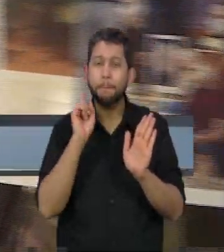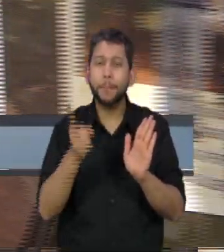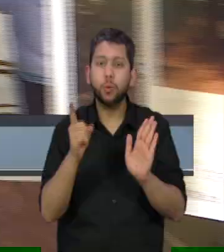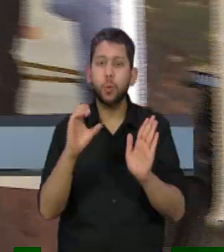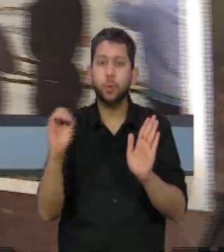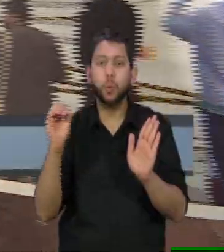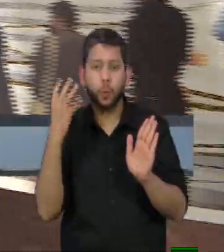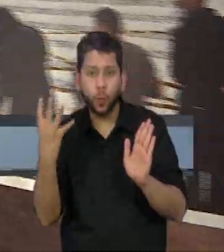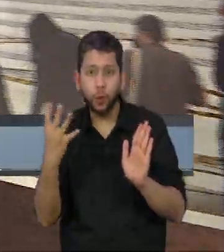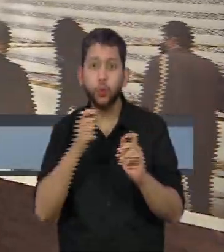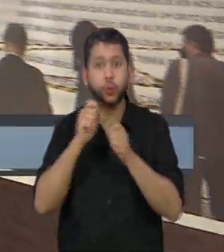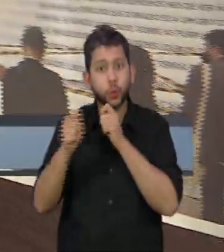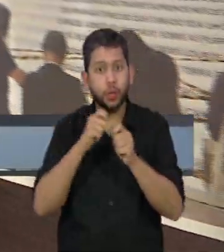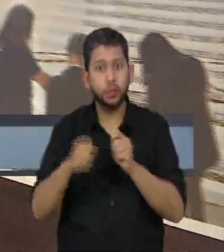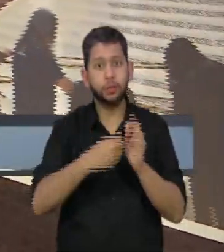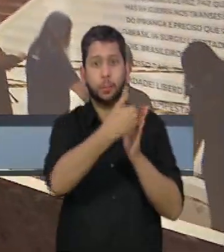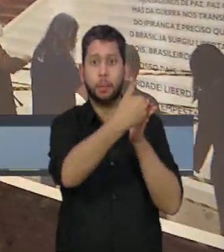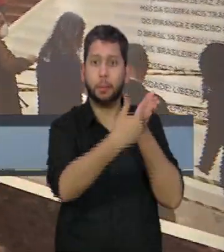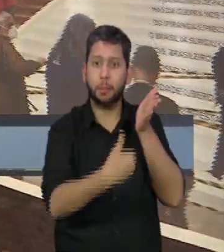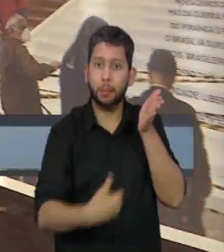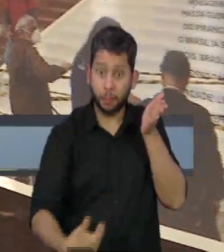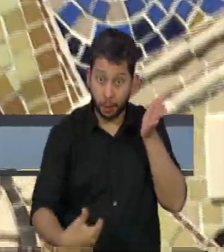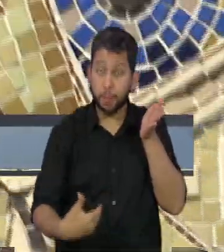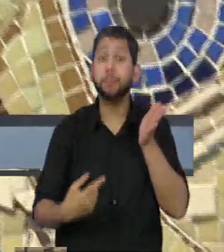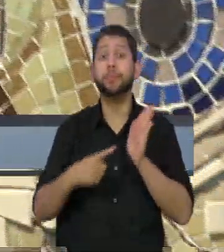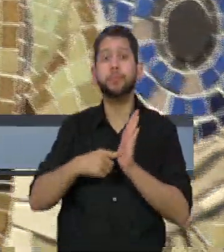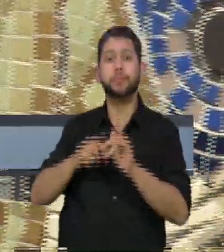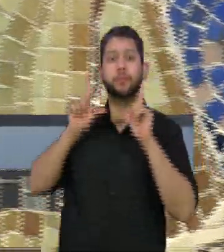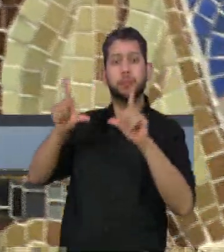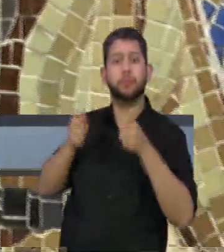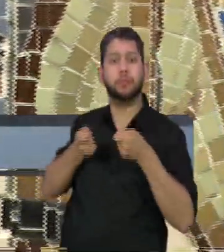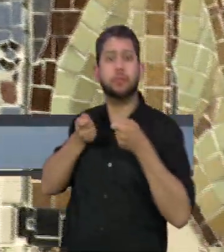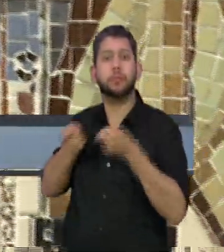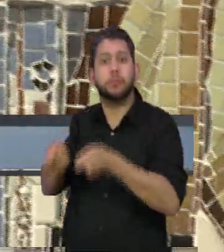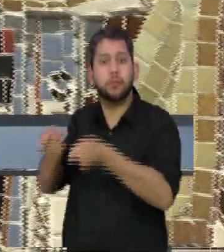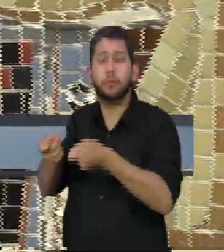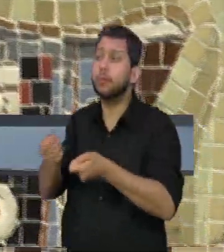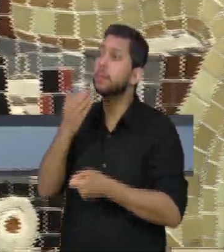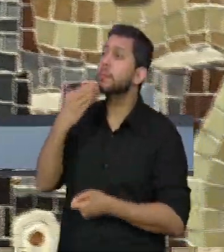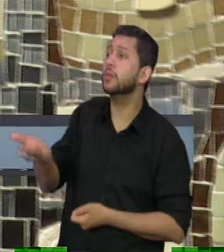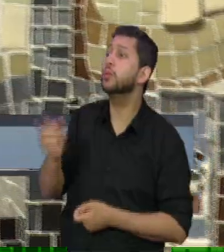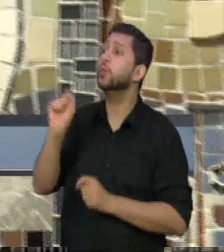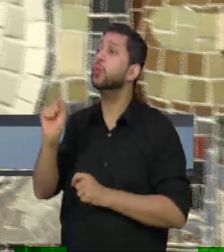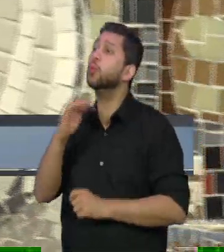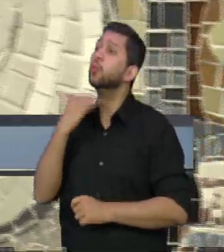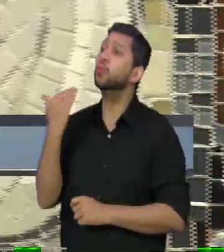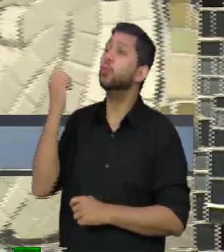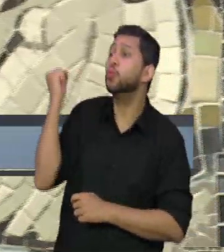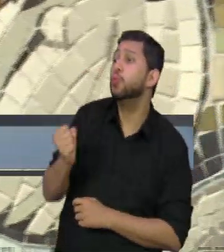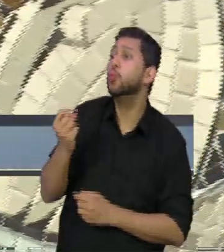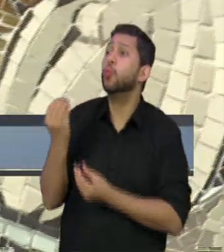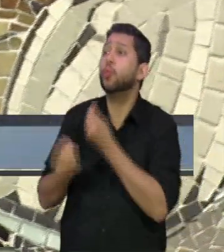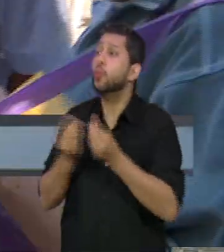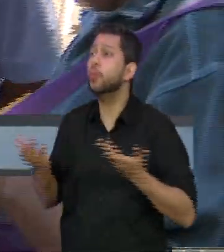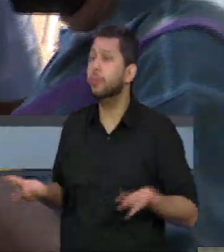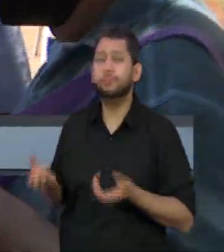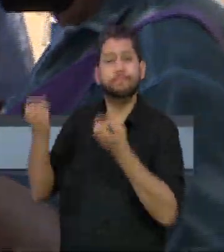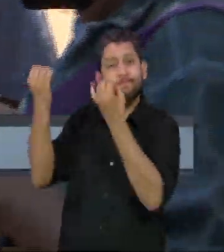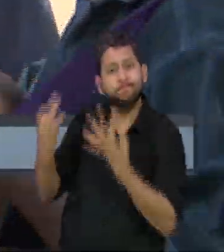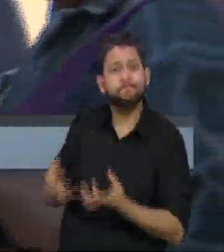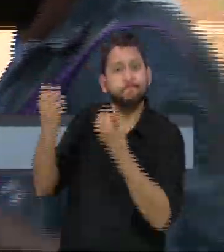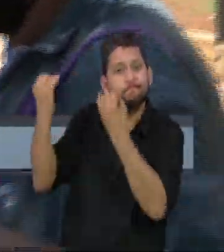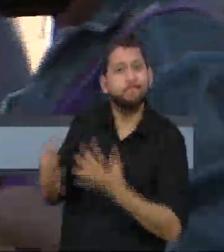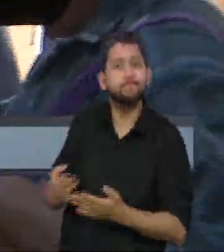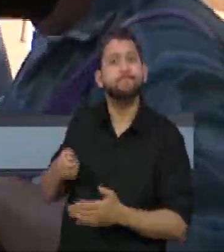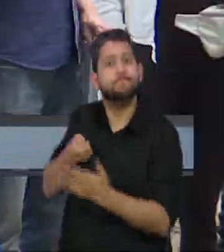jornalistas que enviaram à Justiça Militar um manifesto cobrando esclarecimentos sobre a morte de Herzog. Amigos,